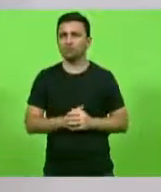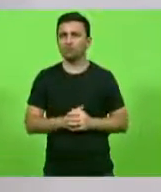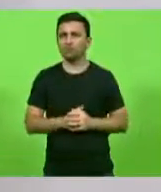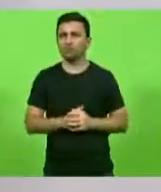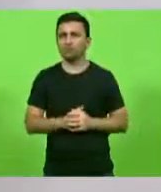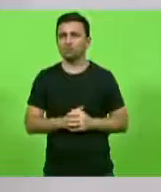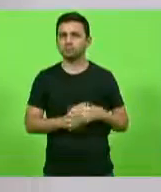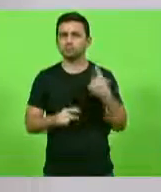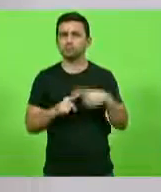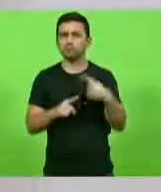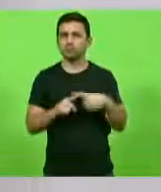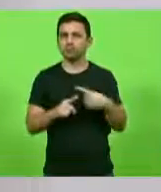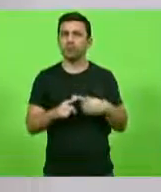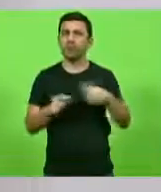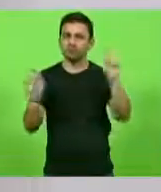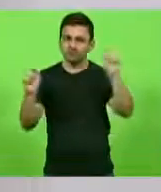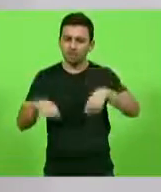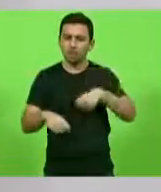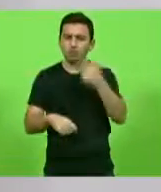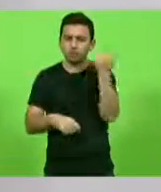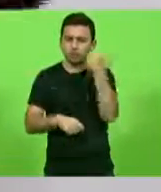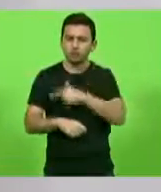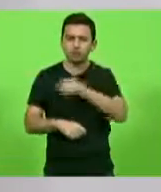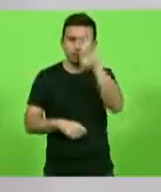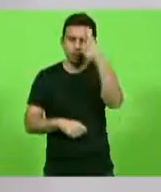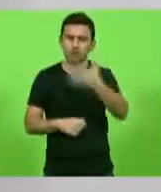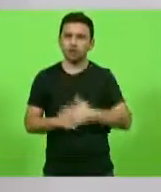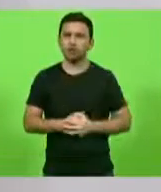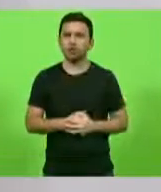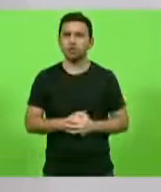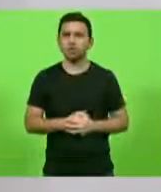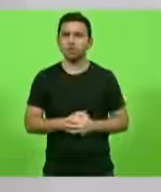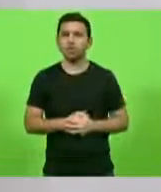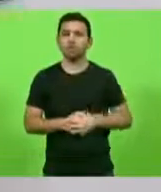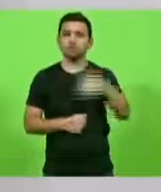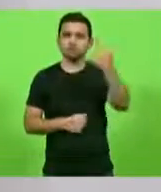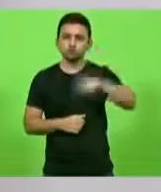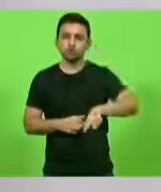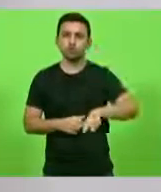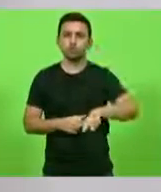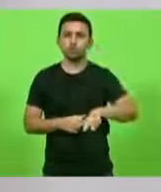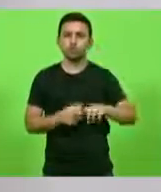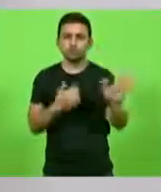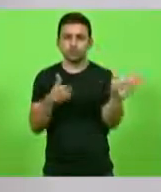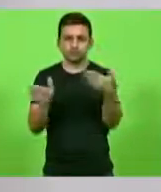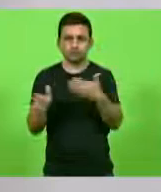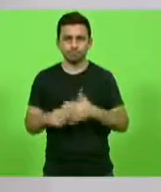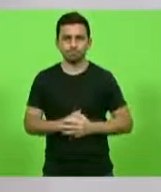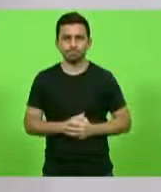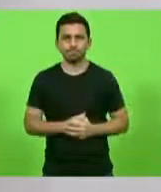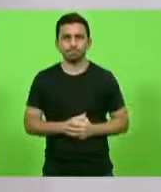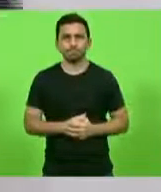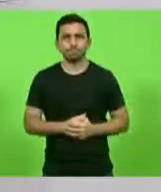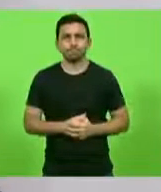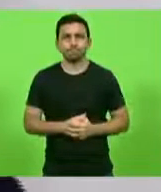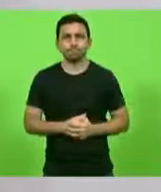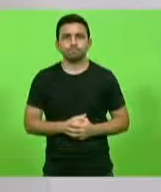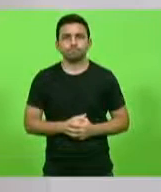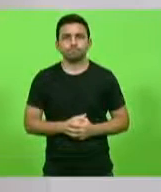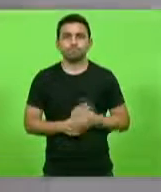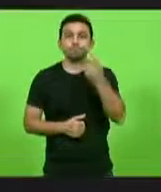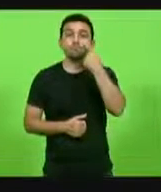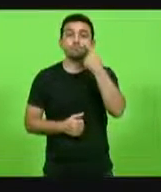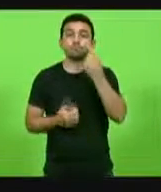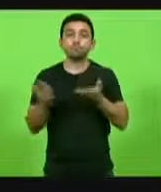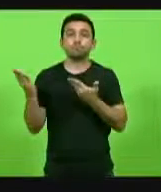porque é só assim para resolver esse tipo de problema. Passa rapidinho, mais um aqui, não é do professor, mas é um próximo. Olha só isso